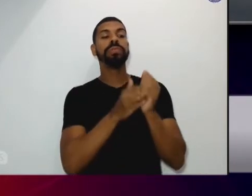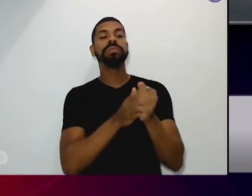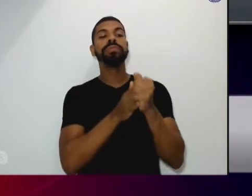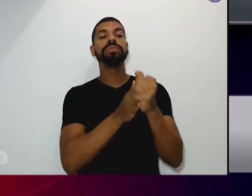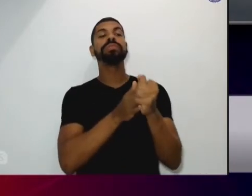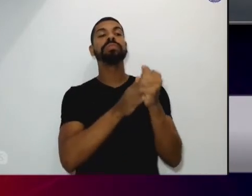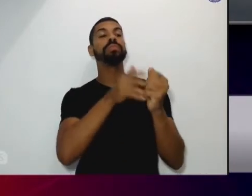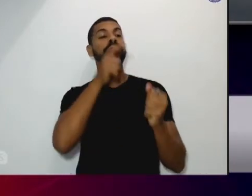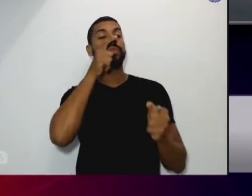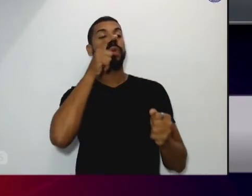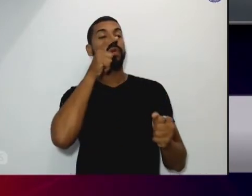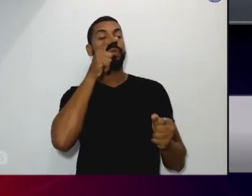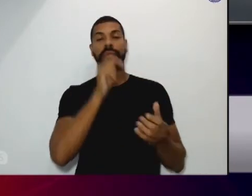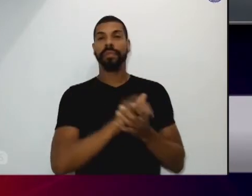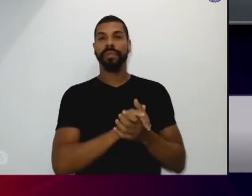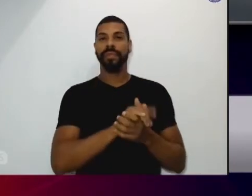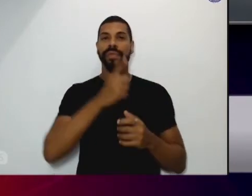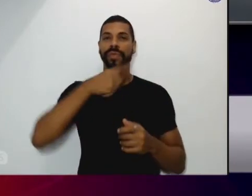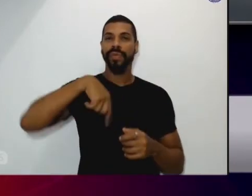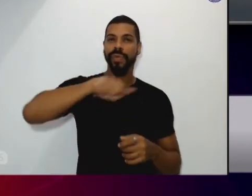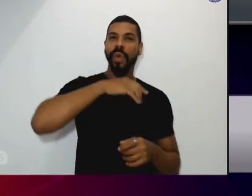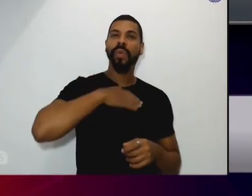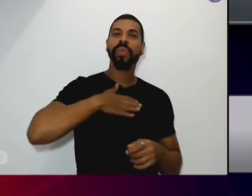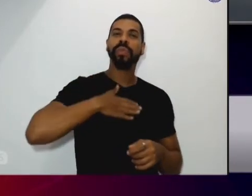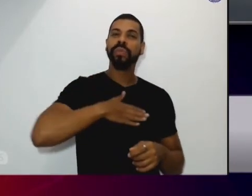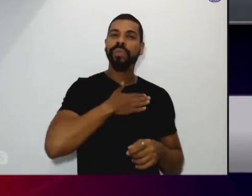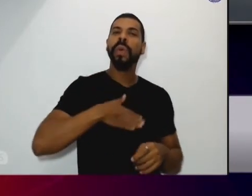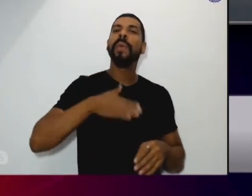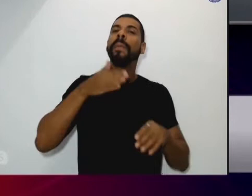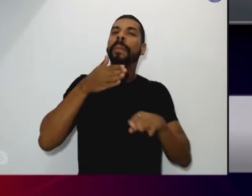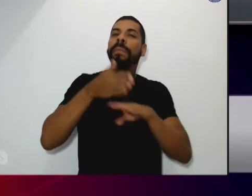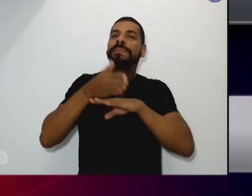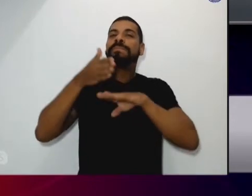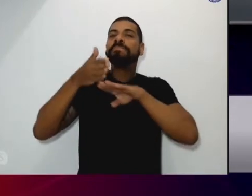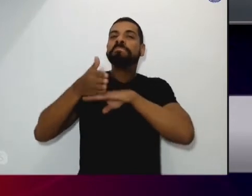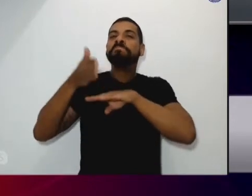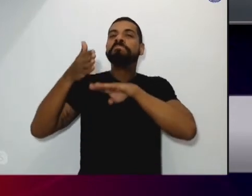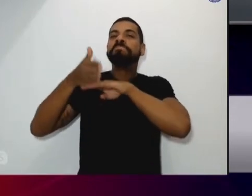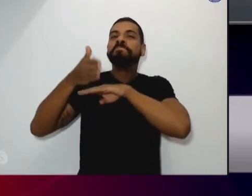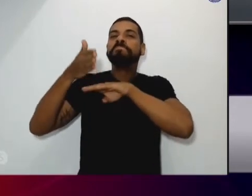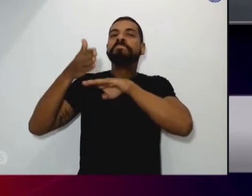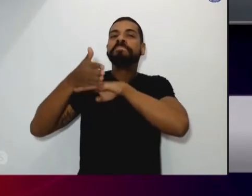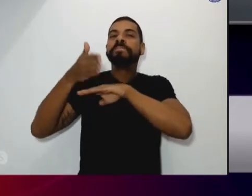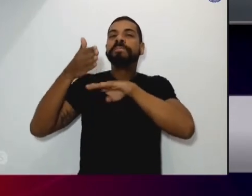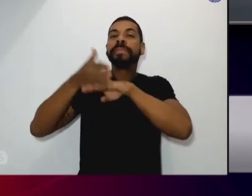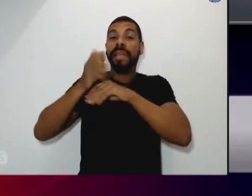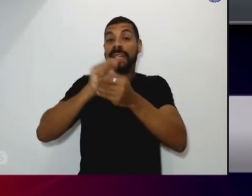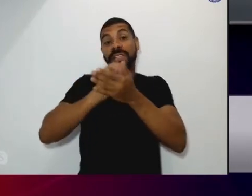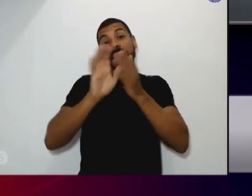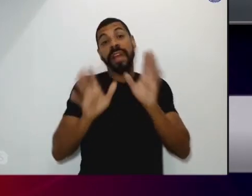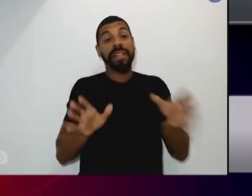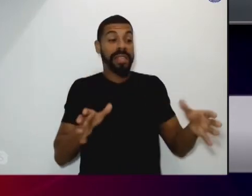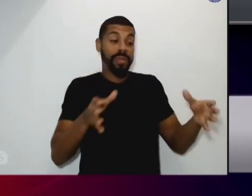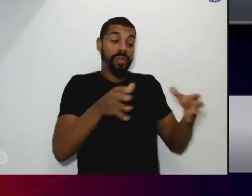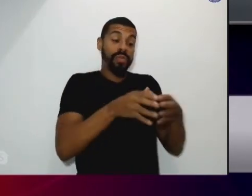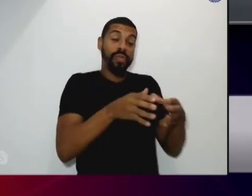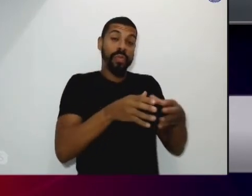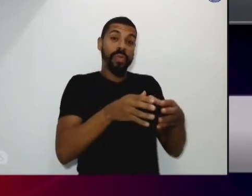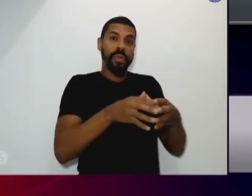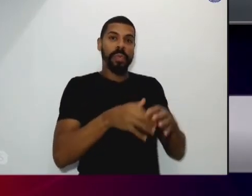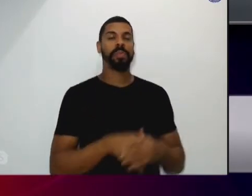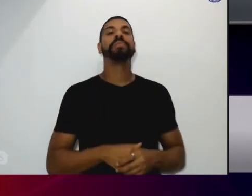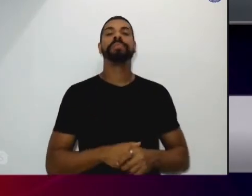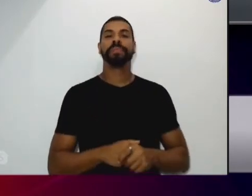dela a gente gosta que de início ela participa ela participe das atividades coletivas que são oferecidas pela rede